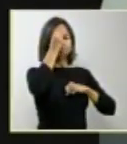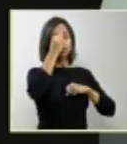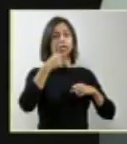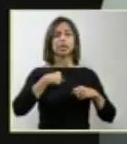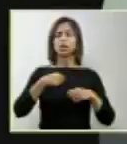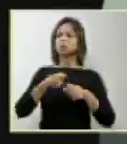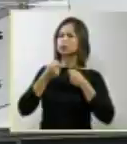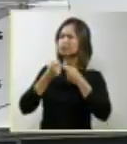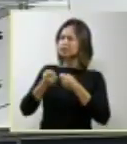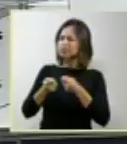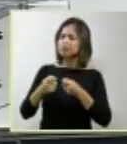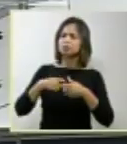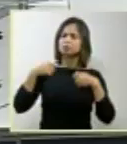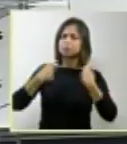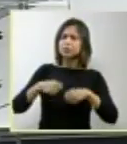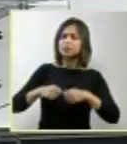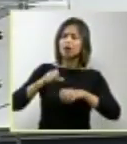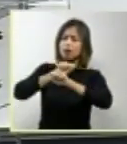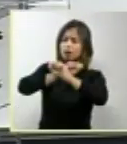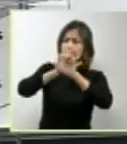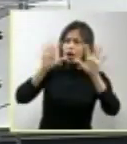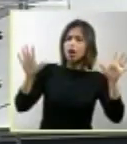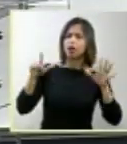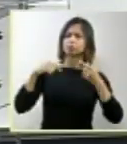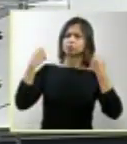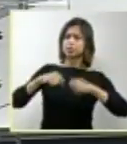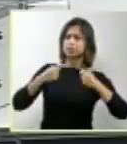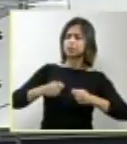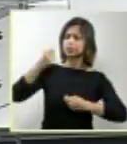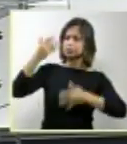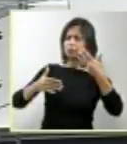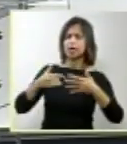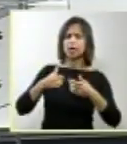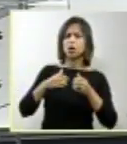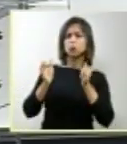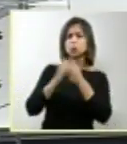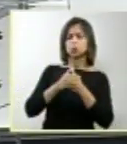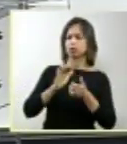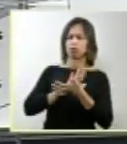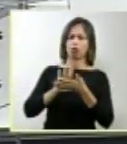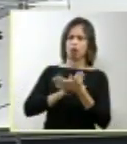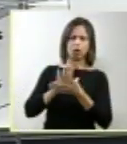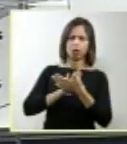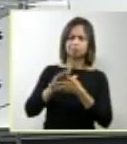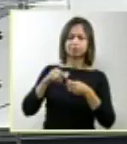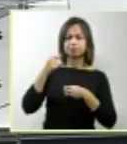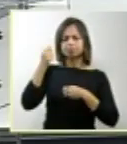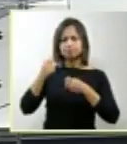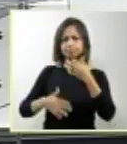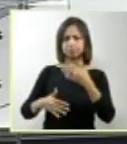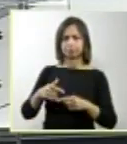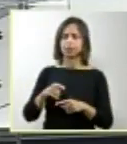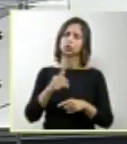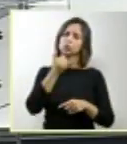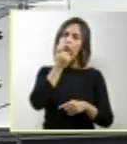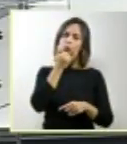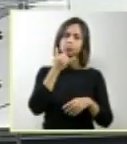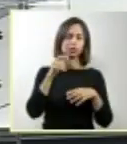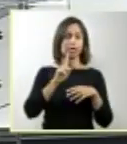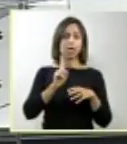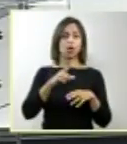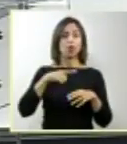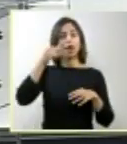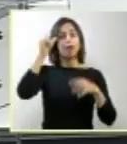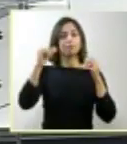relação médico-paciente com a gestante. Obviamente, não quis trazer aqui imagens que eu tenho que são realmente